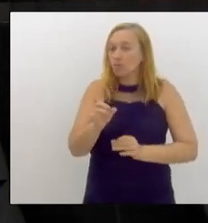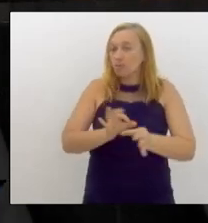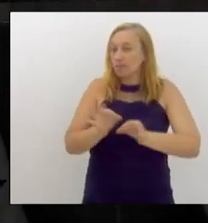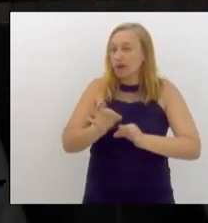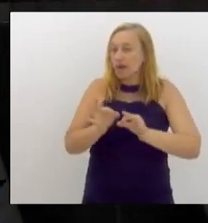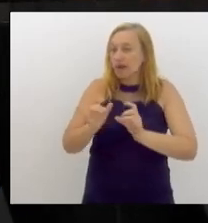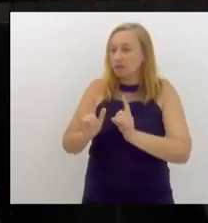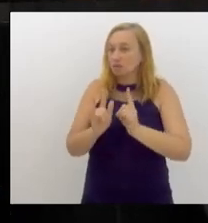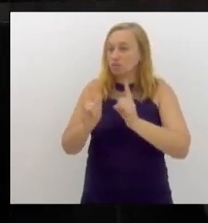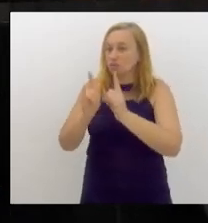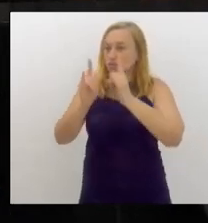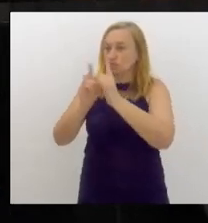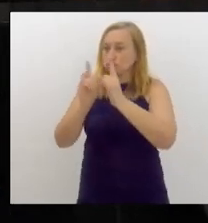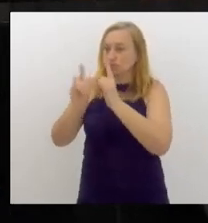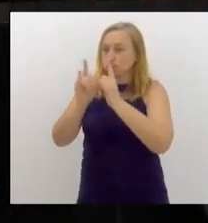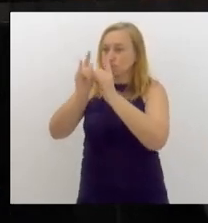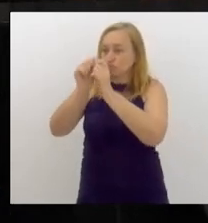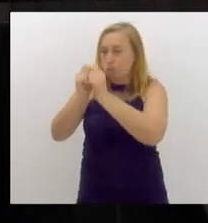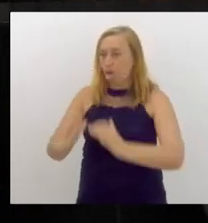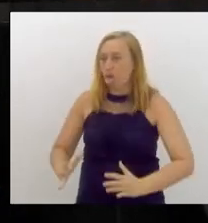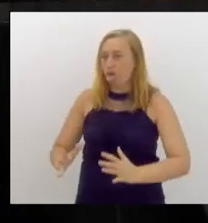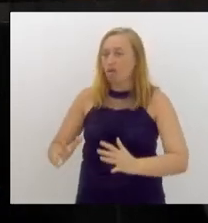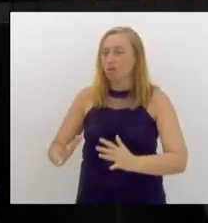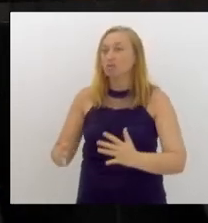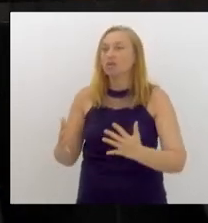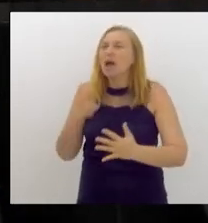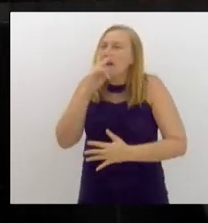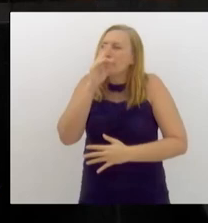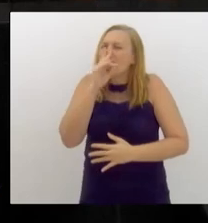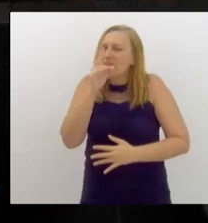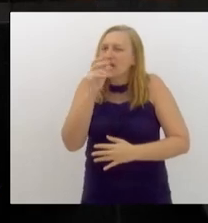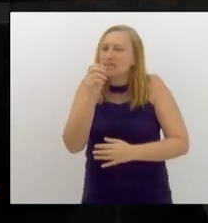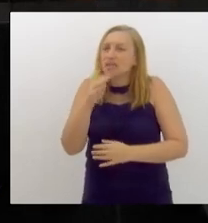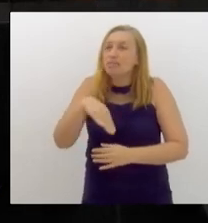tivessem sido bombardeados.